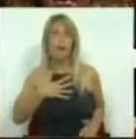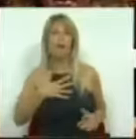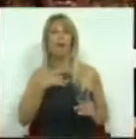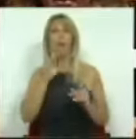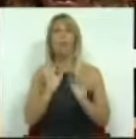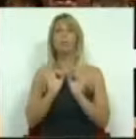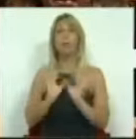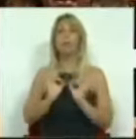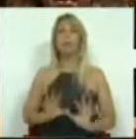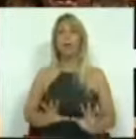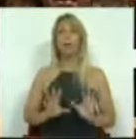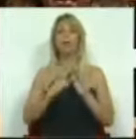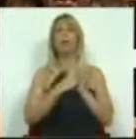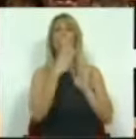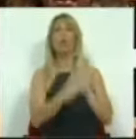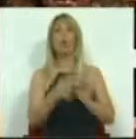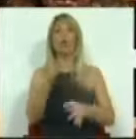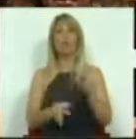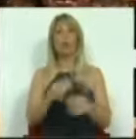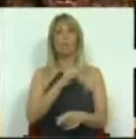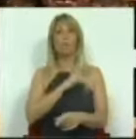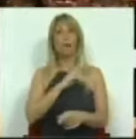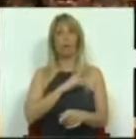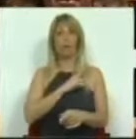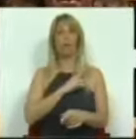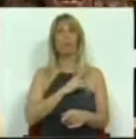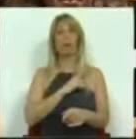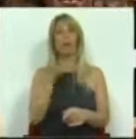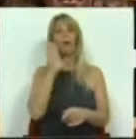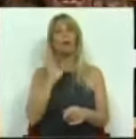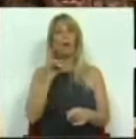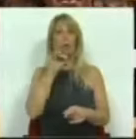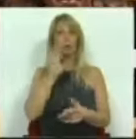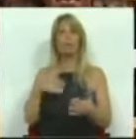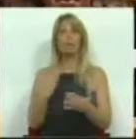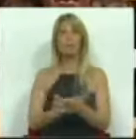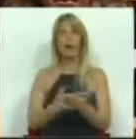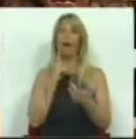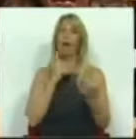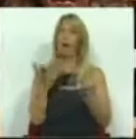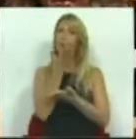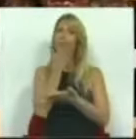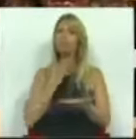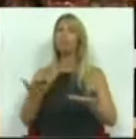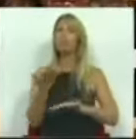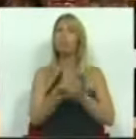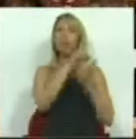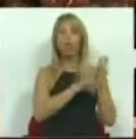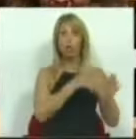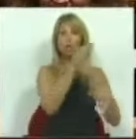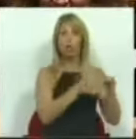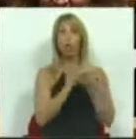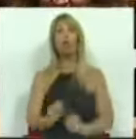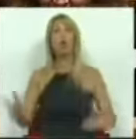quanto possível, dos paradigmas jurídico-privados, tentando assegurar igualmente a harmonia entre este regime jurídico e o novo